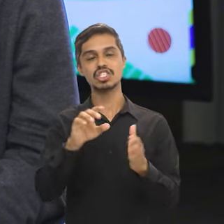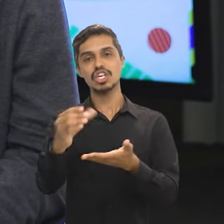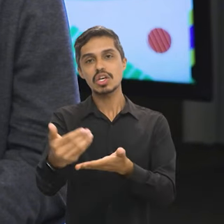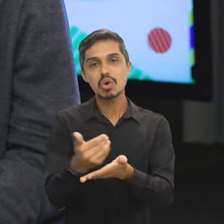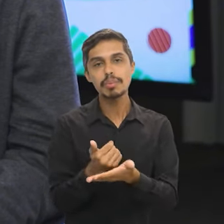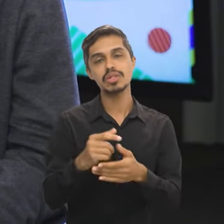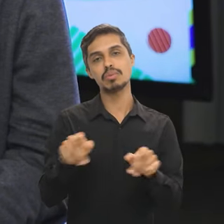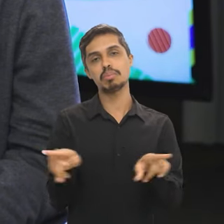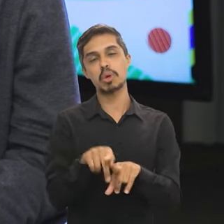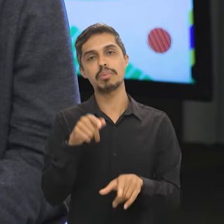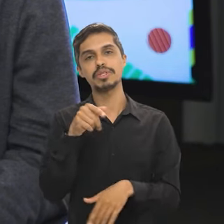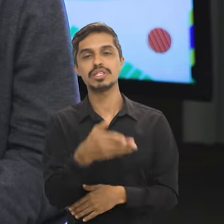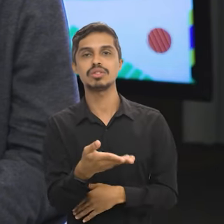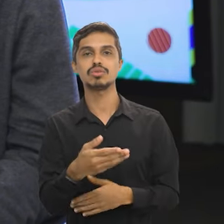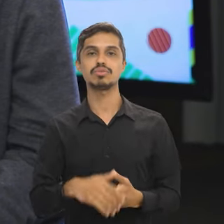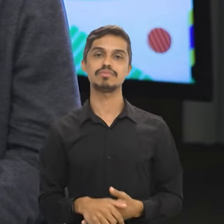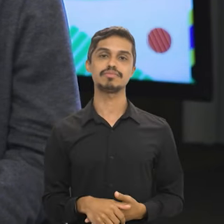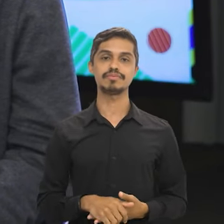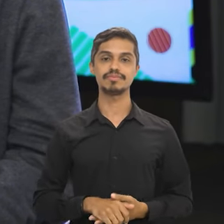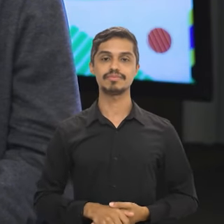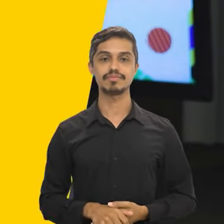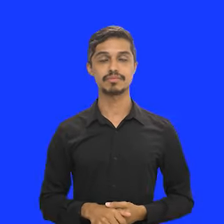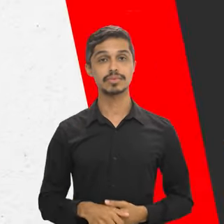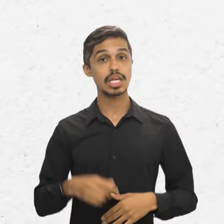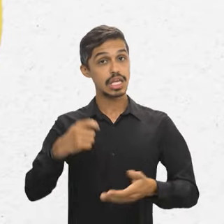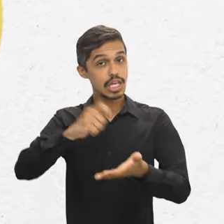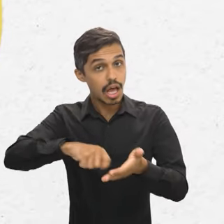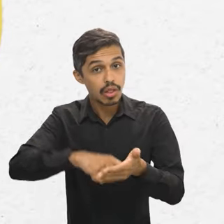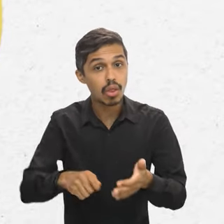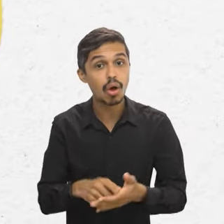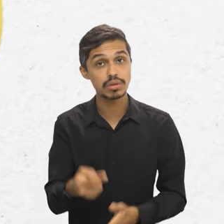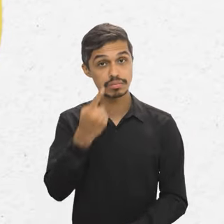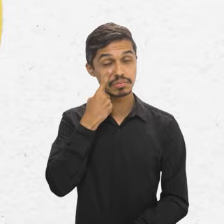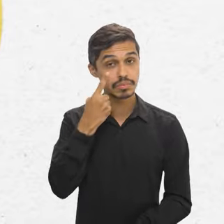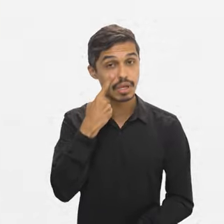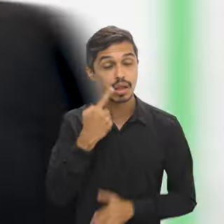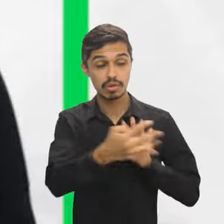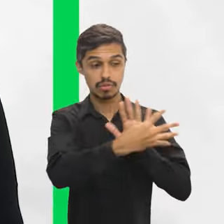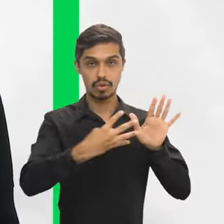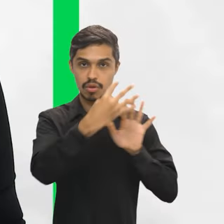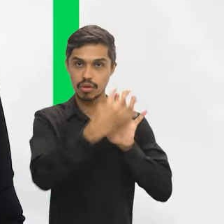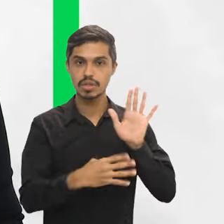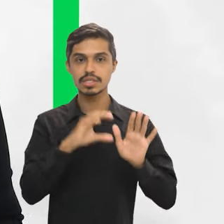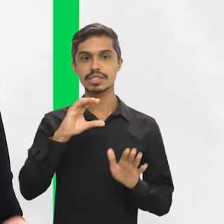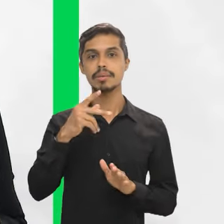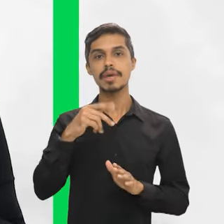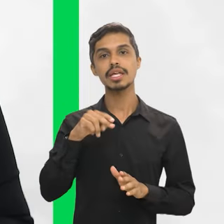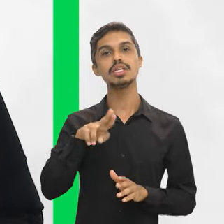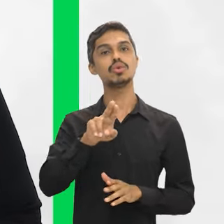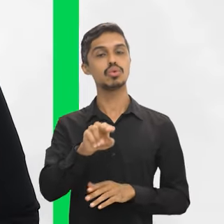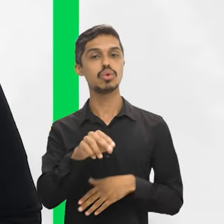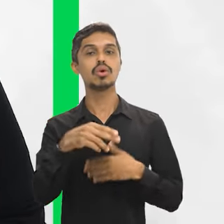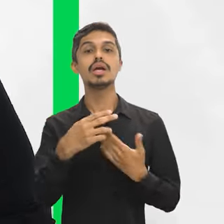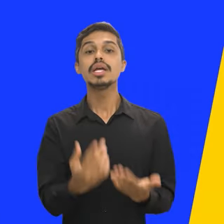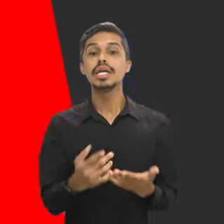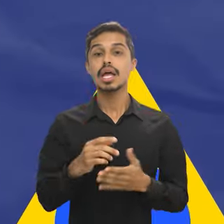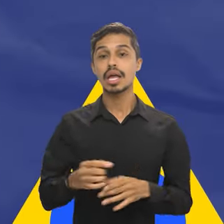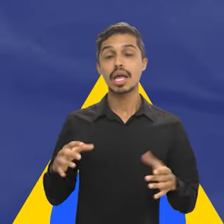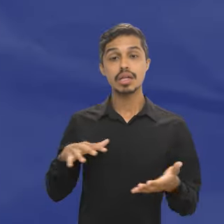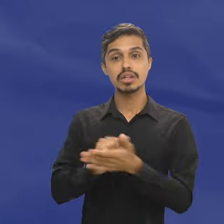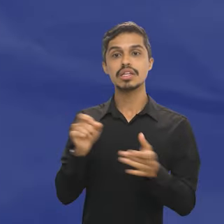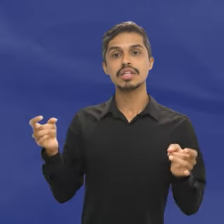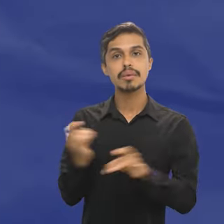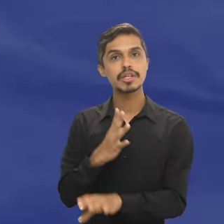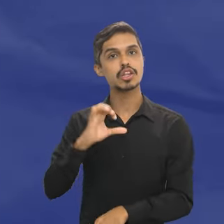aí você só pagará se efetivamente tiver esse nome. E tome nota! Fique de olho no calendário do CPNU. As